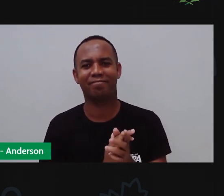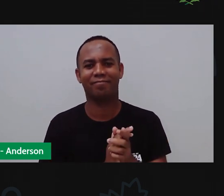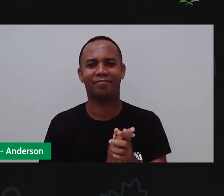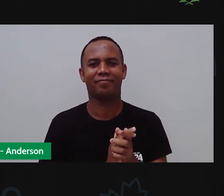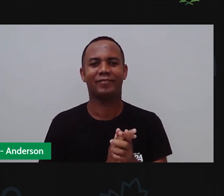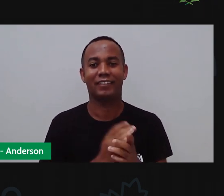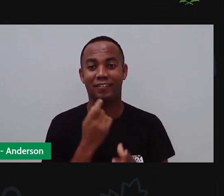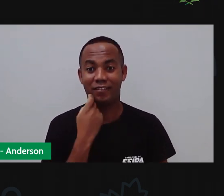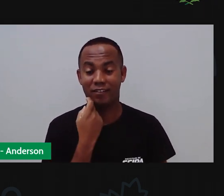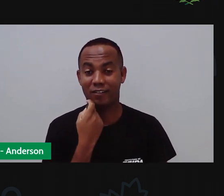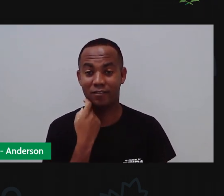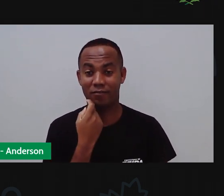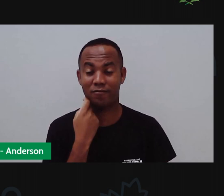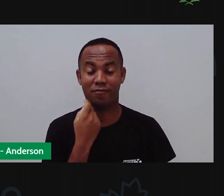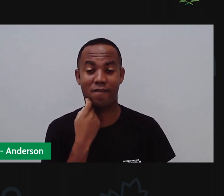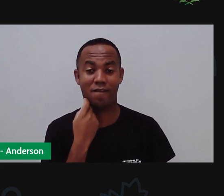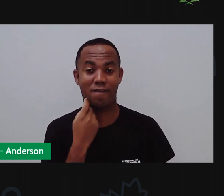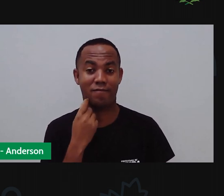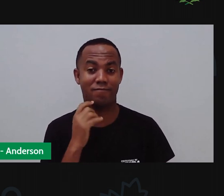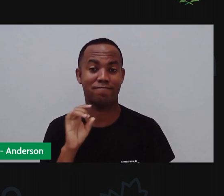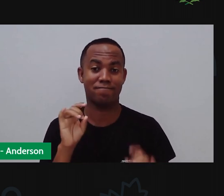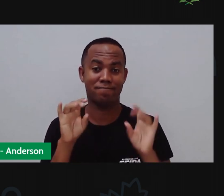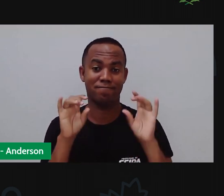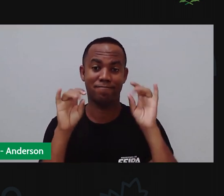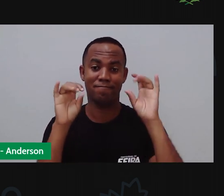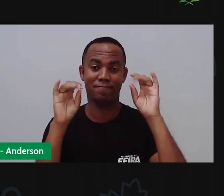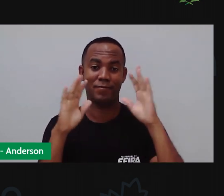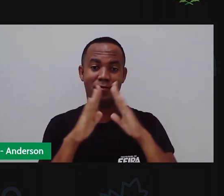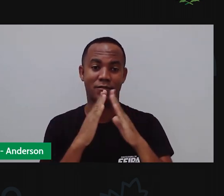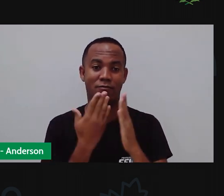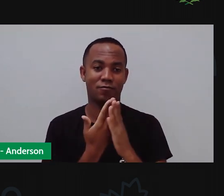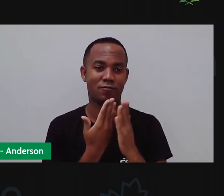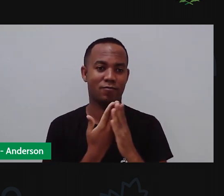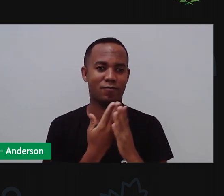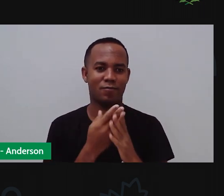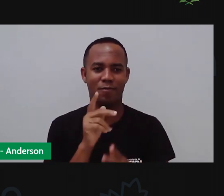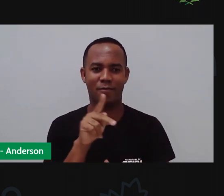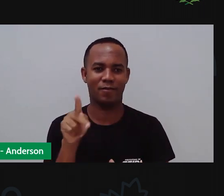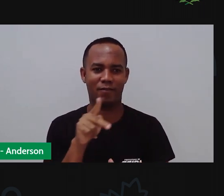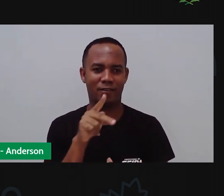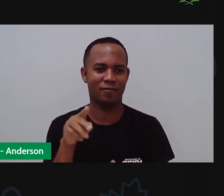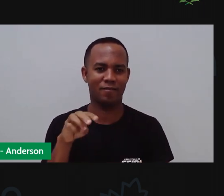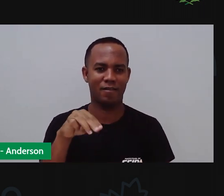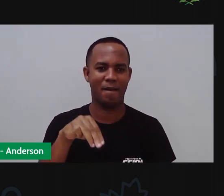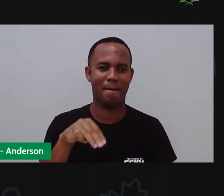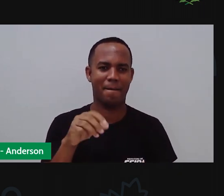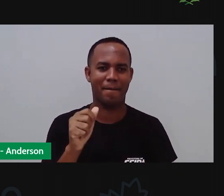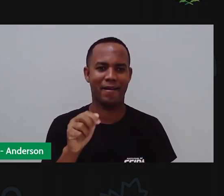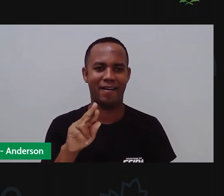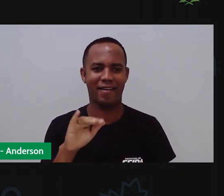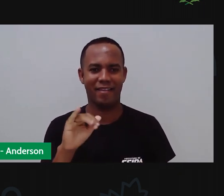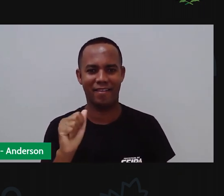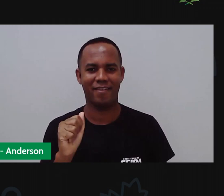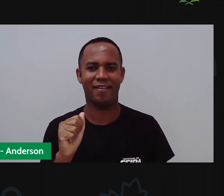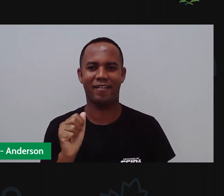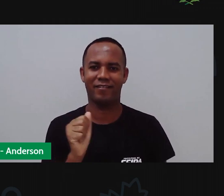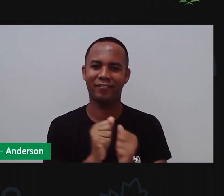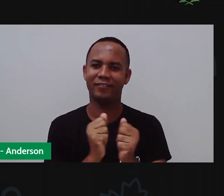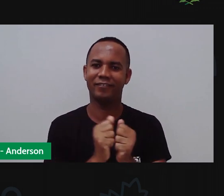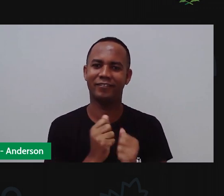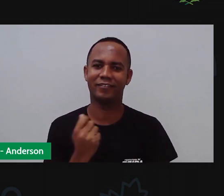Sextou e sextou com qualidade. Sextou com aula de quem? De Pró Maria e Anderson. Cadê a animação, meu filho? Vamos lá?